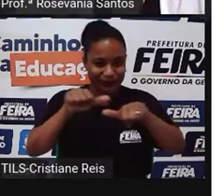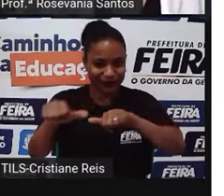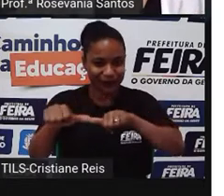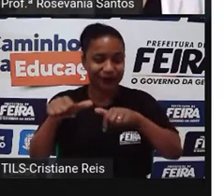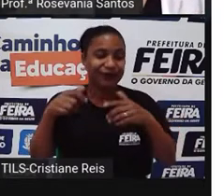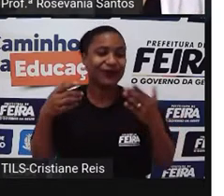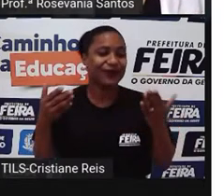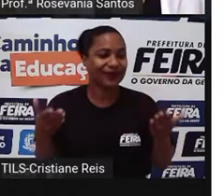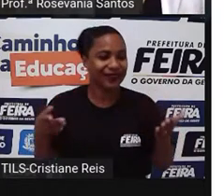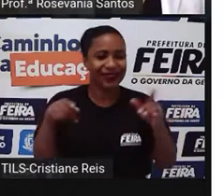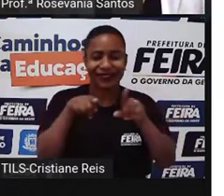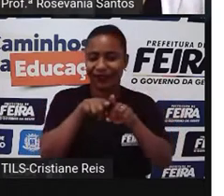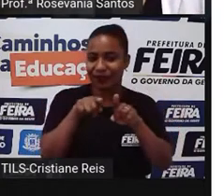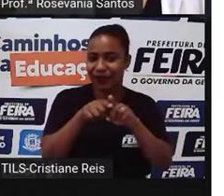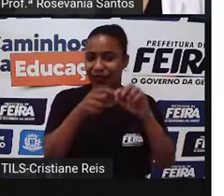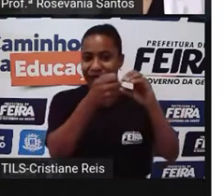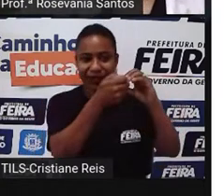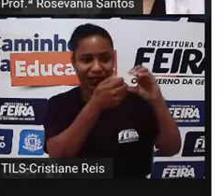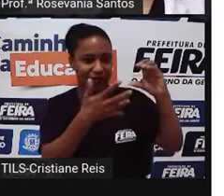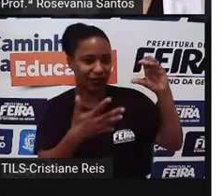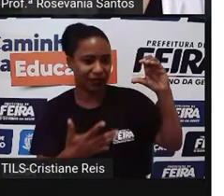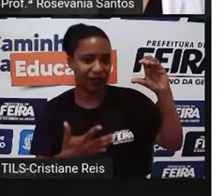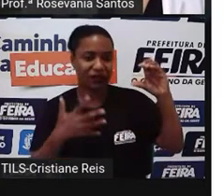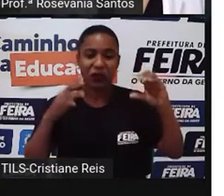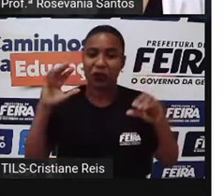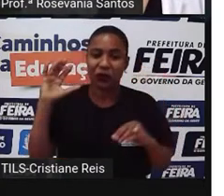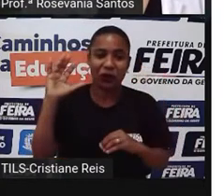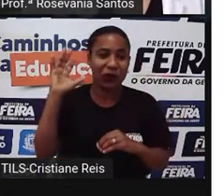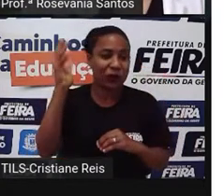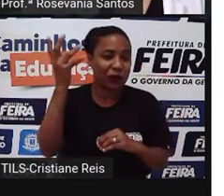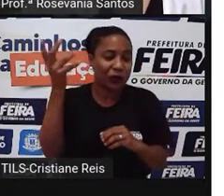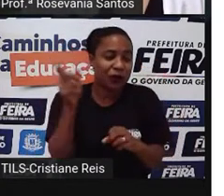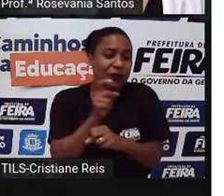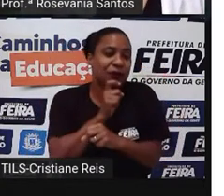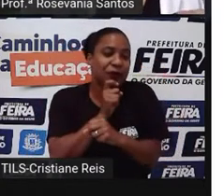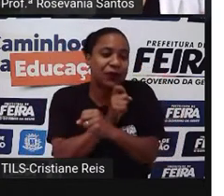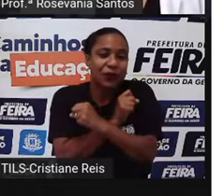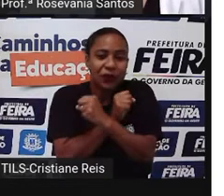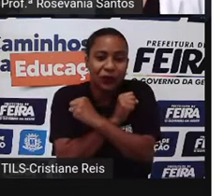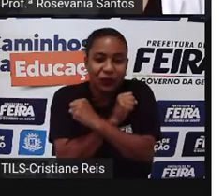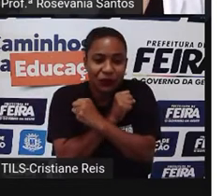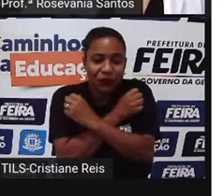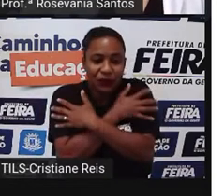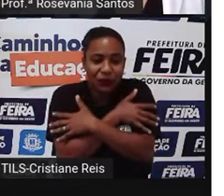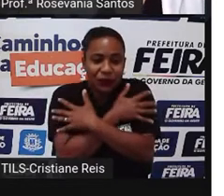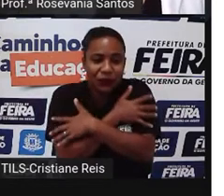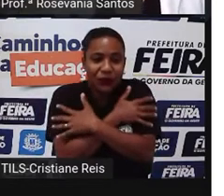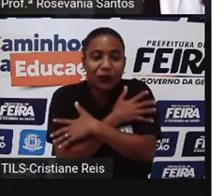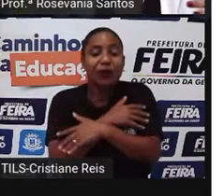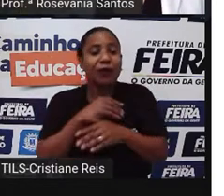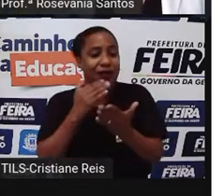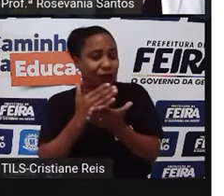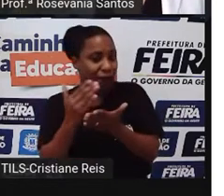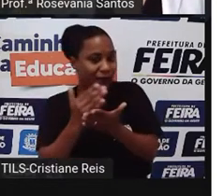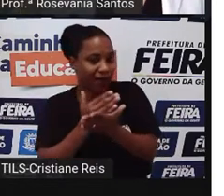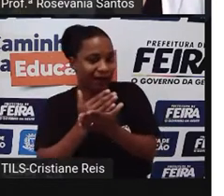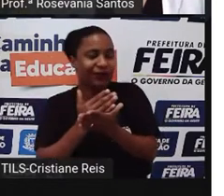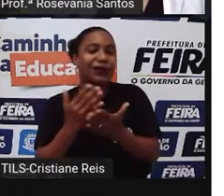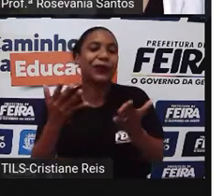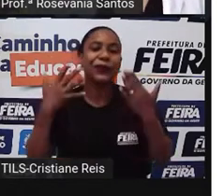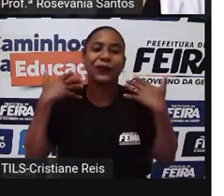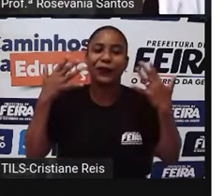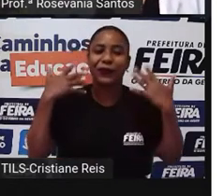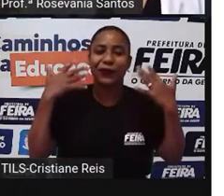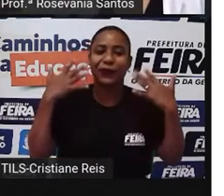características de clima bastante frio, é claro que tem também, né? O clima mediterrâneo, ao sul, com características, assim,